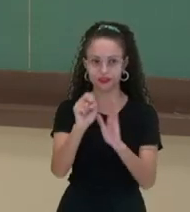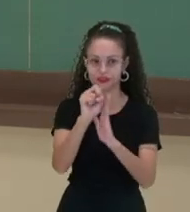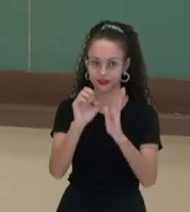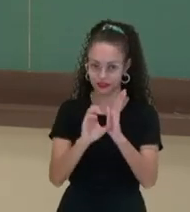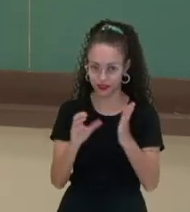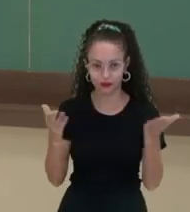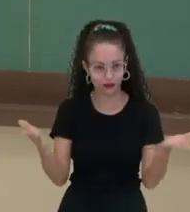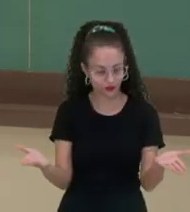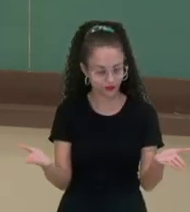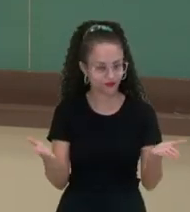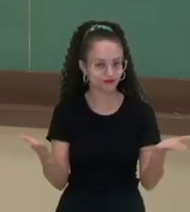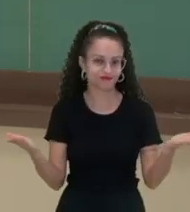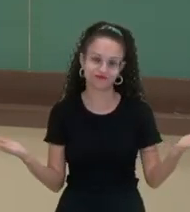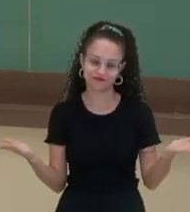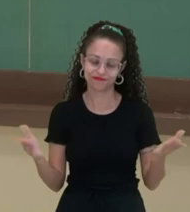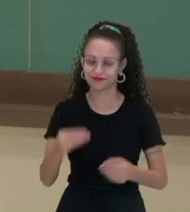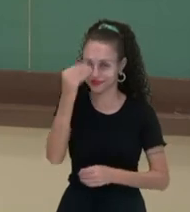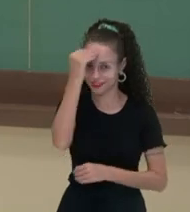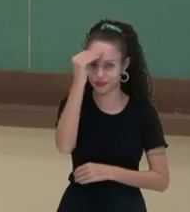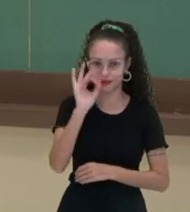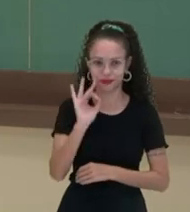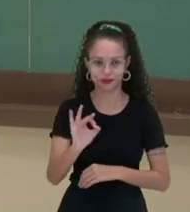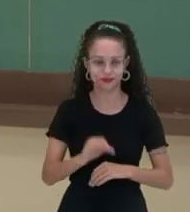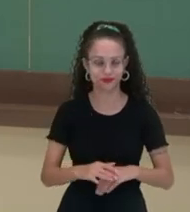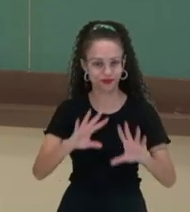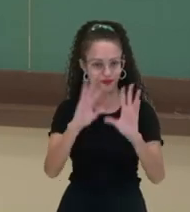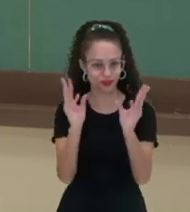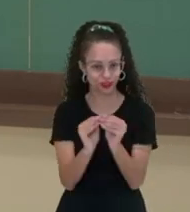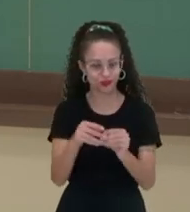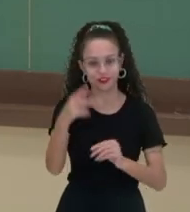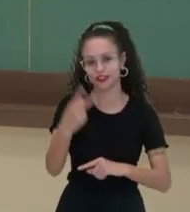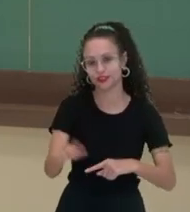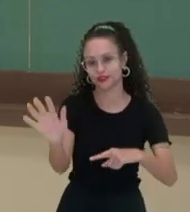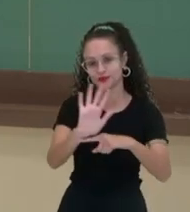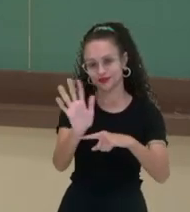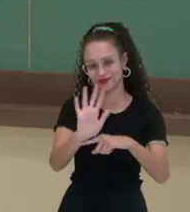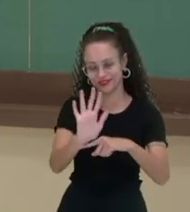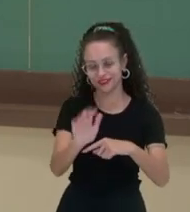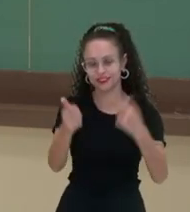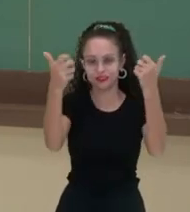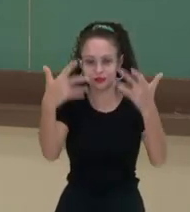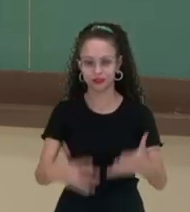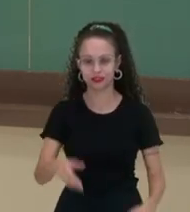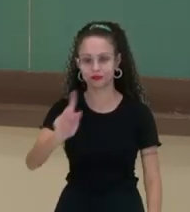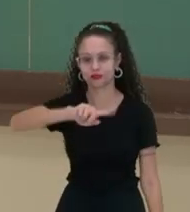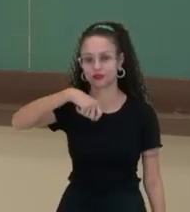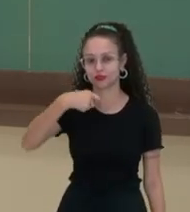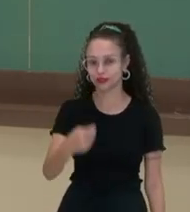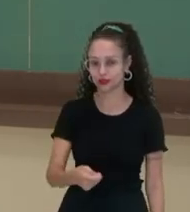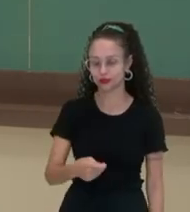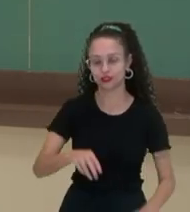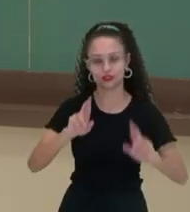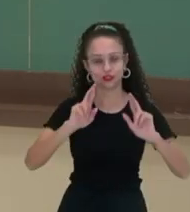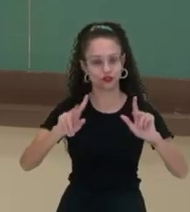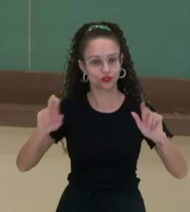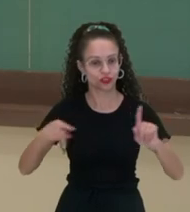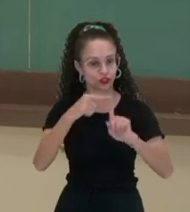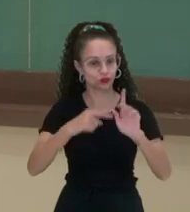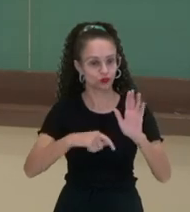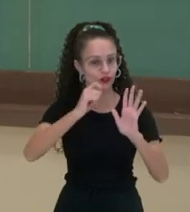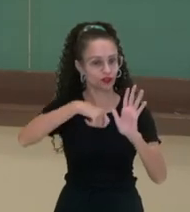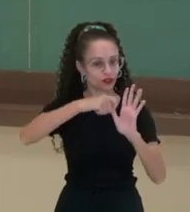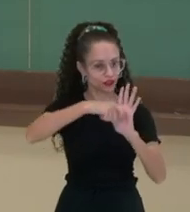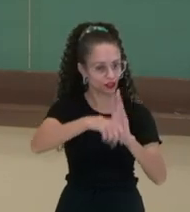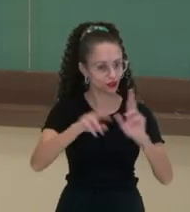está. E esse não tem jeito, não tem fórmula. Fechou? Neste vídeo, nós falamos sobre diferentes tipos de